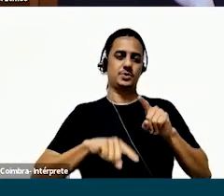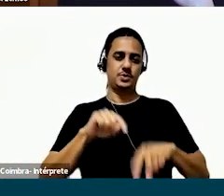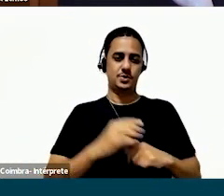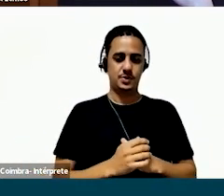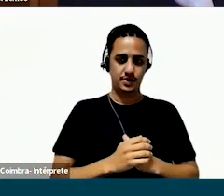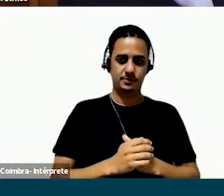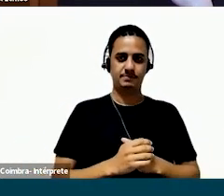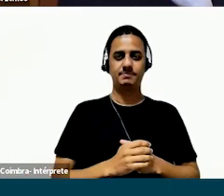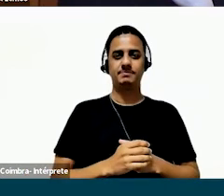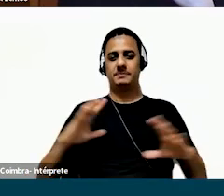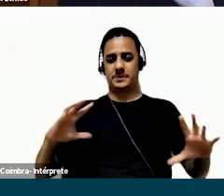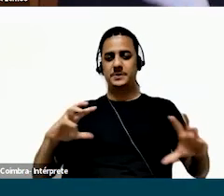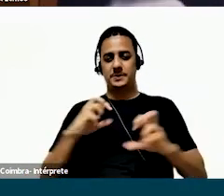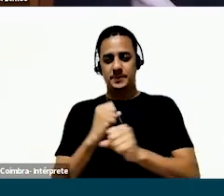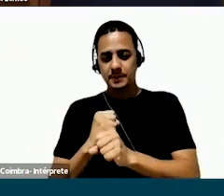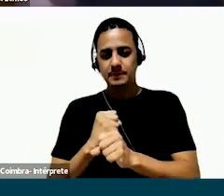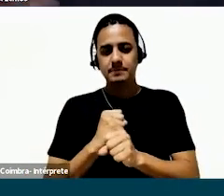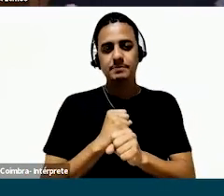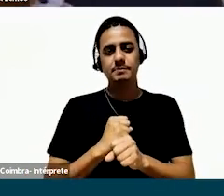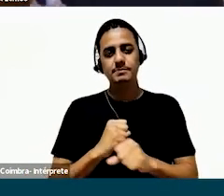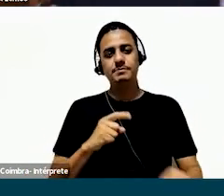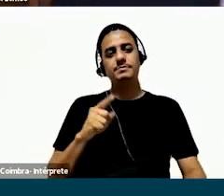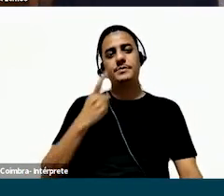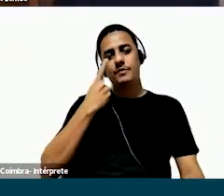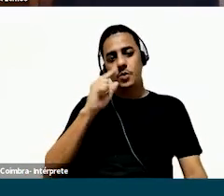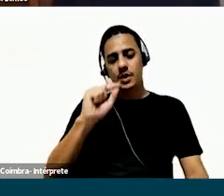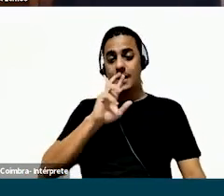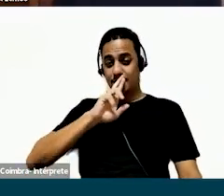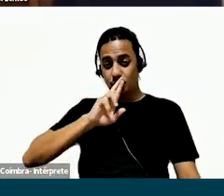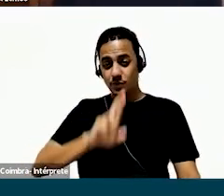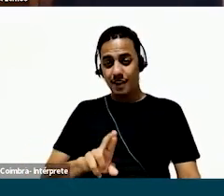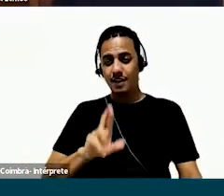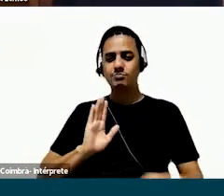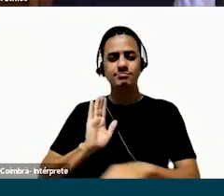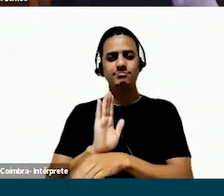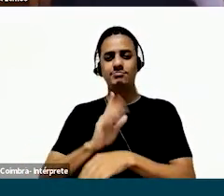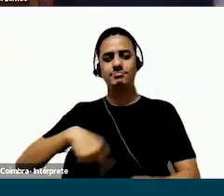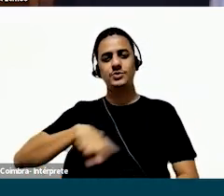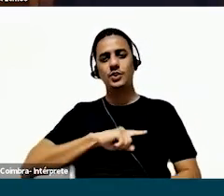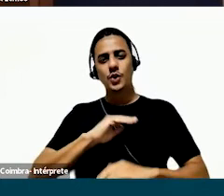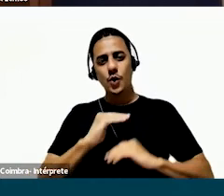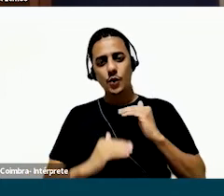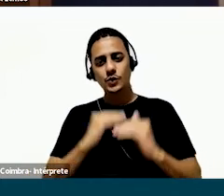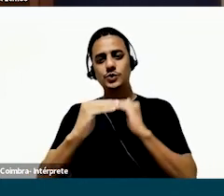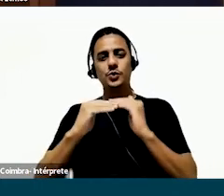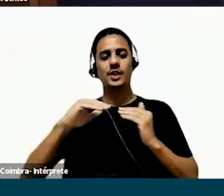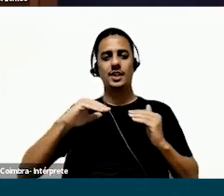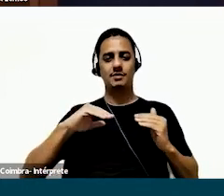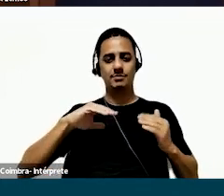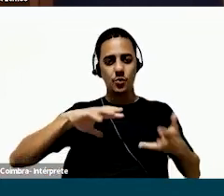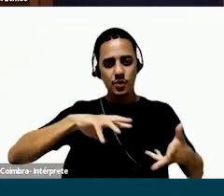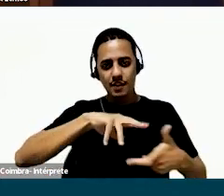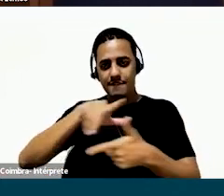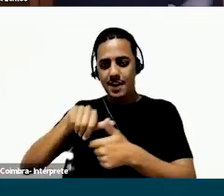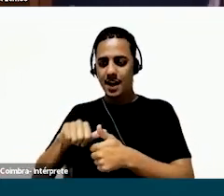esse produto. E aí, só para fechar aqui, MindLab, o resultado desse trabalho ajudou a gente a construir,